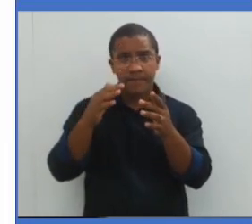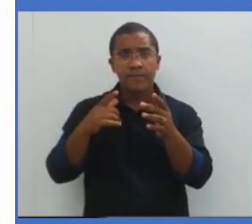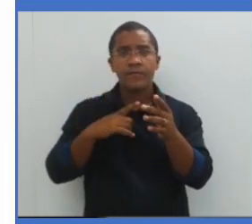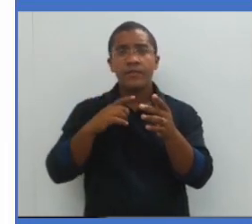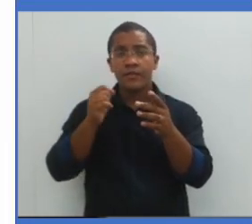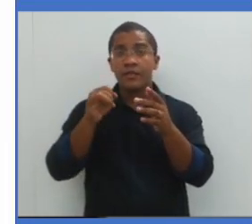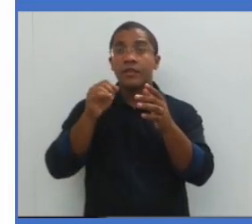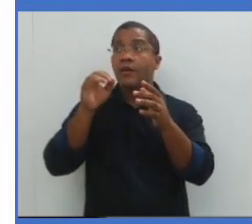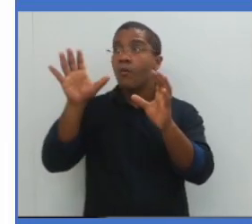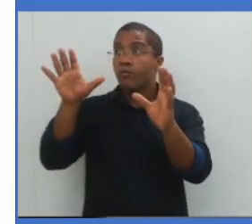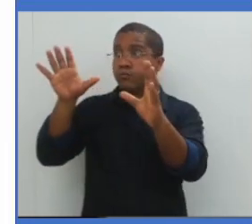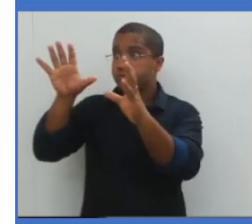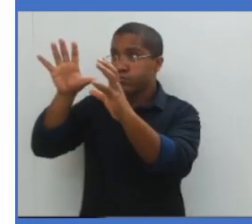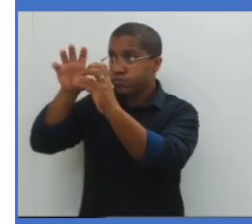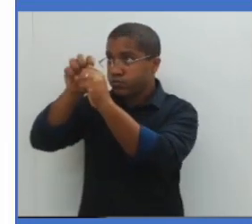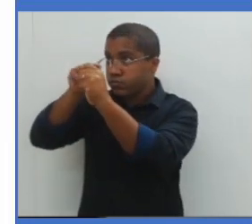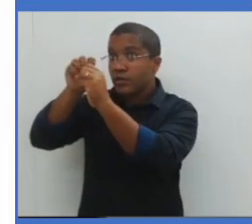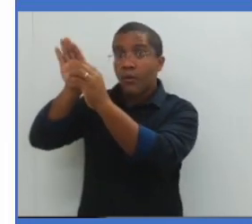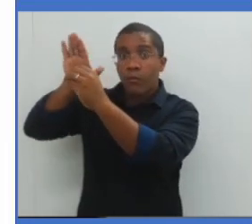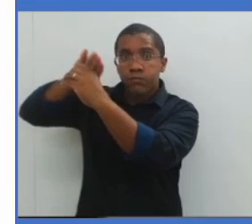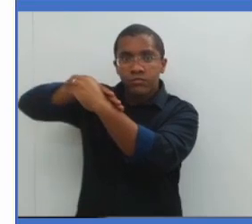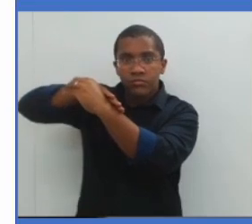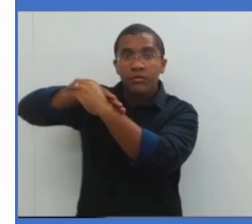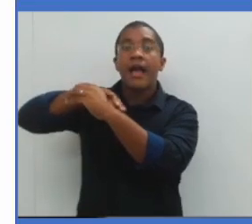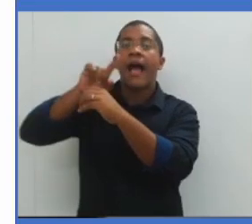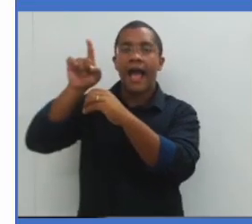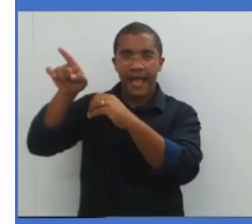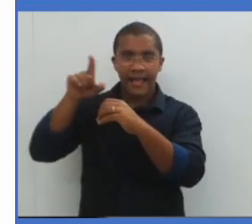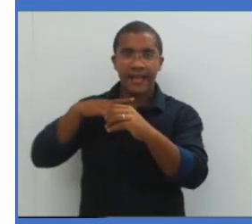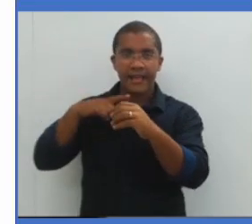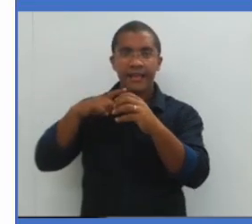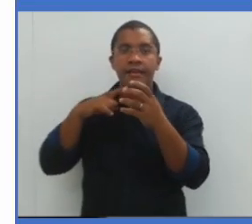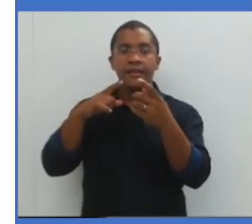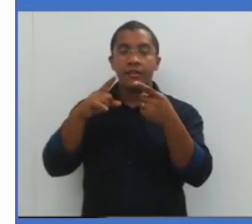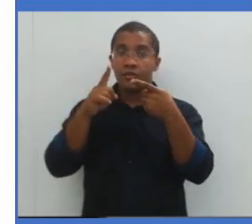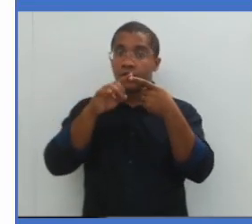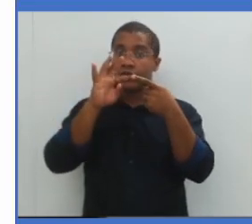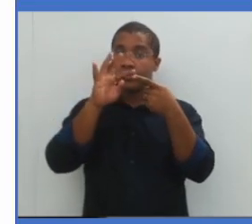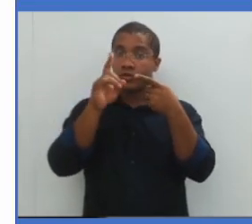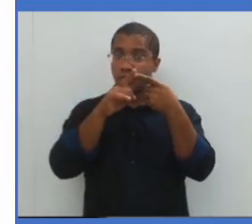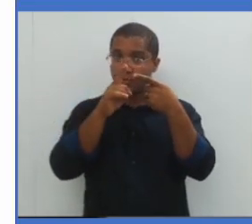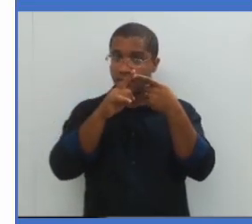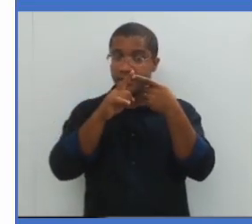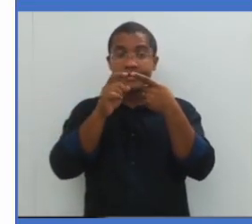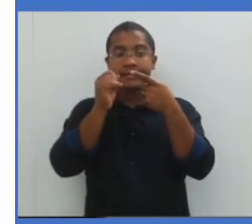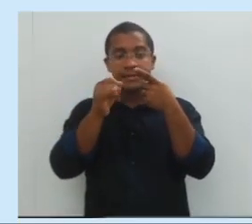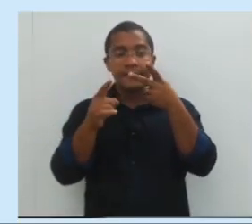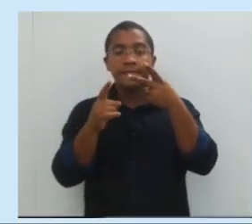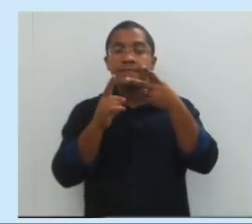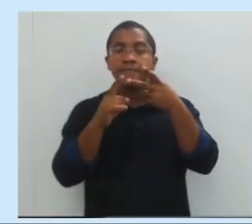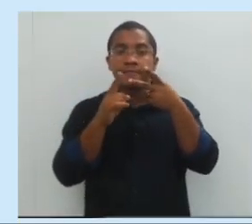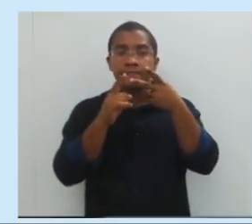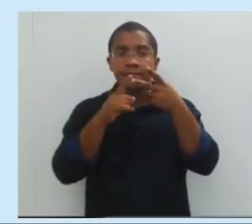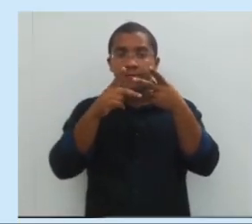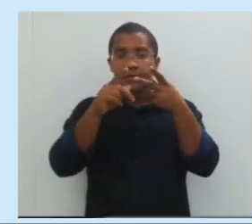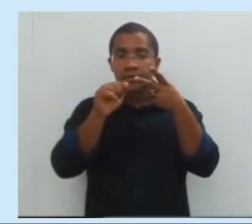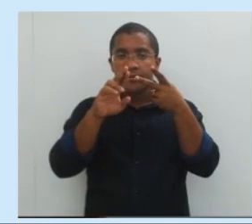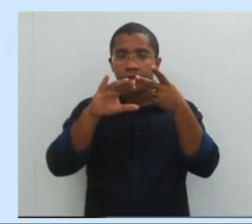e a outra parte na penumbra. Ok? Então, quando a Lua, a Terra,